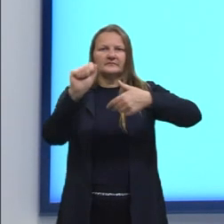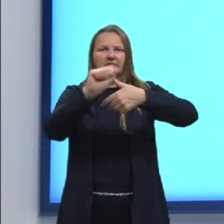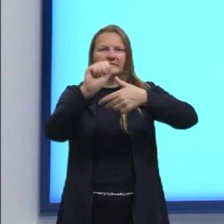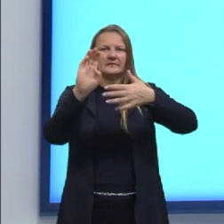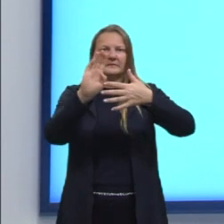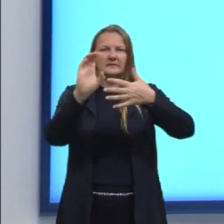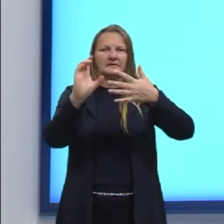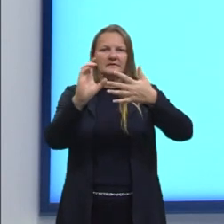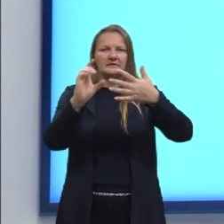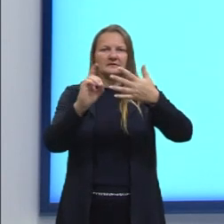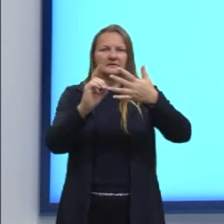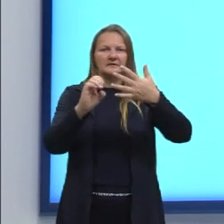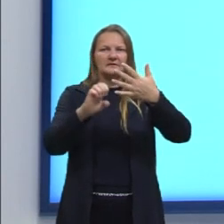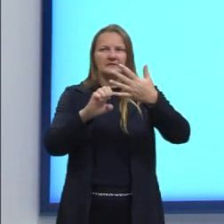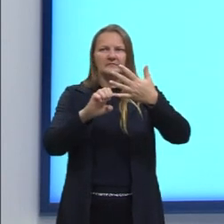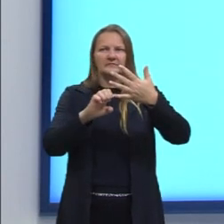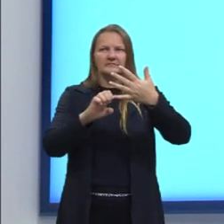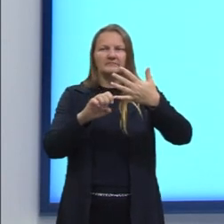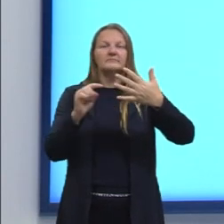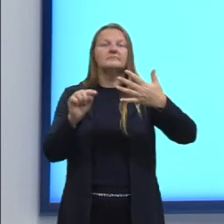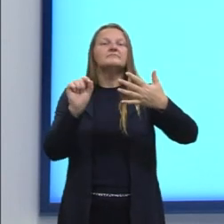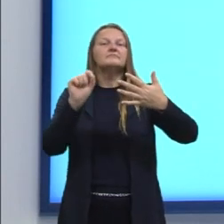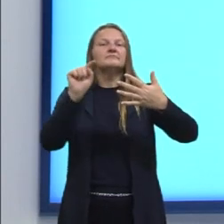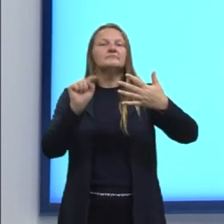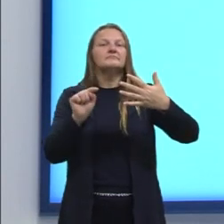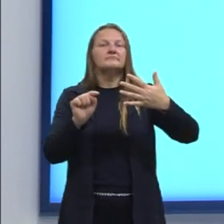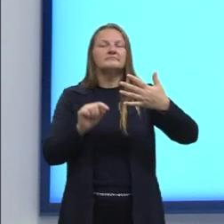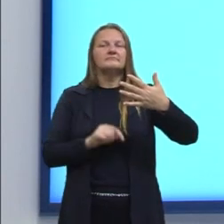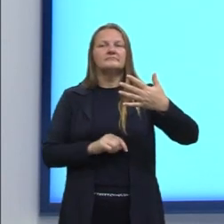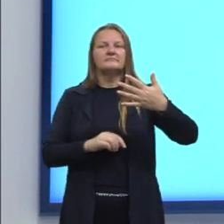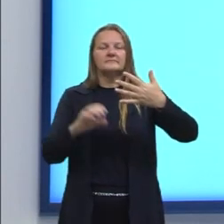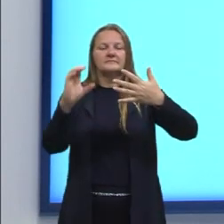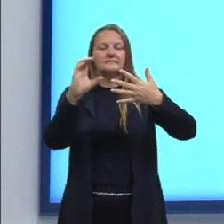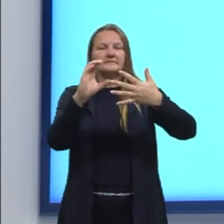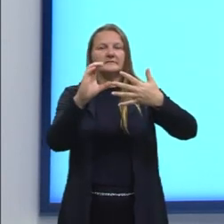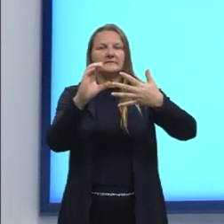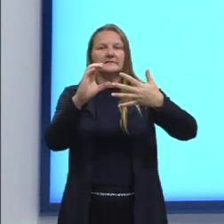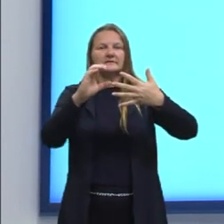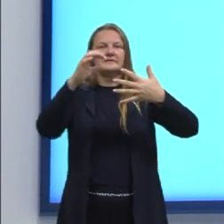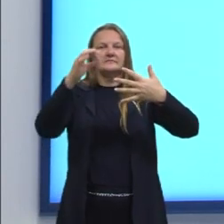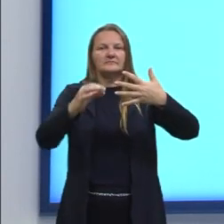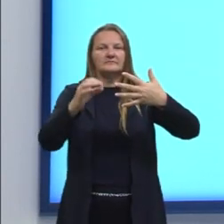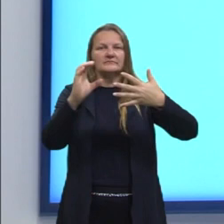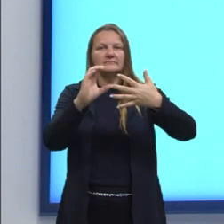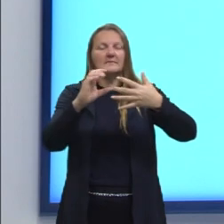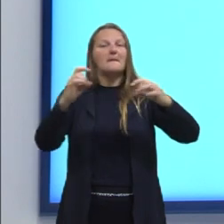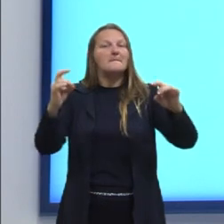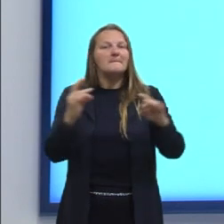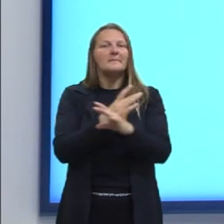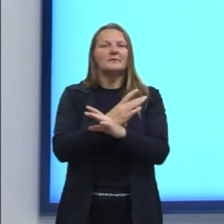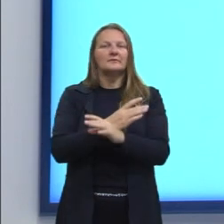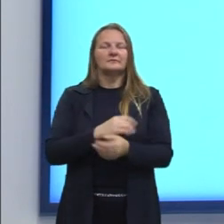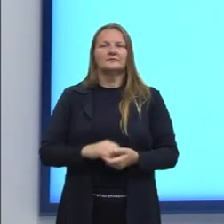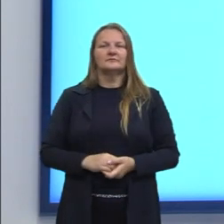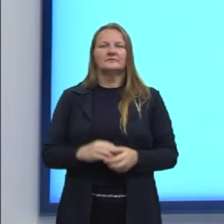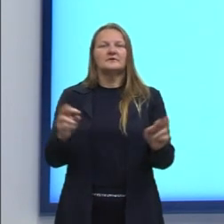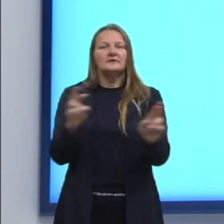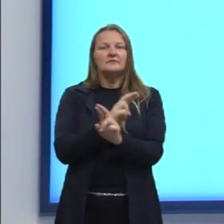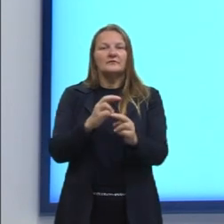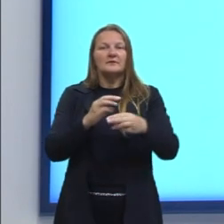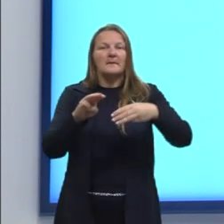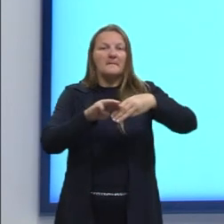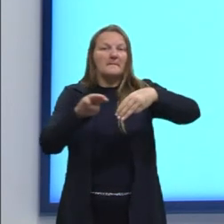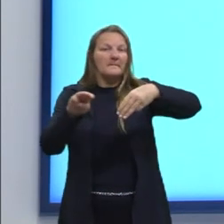terminamos e marcamos a nossa alternativa correta, a letra C. Agora sim, prontinho. Essa aqui, ela envolvia a média,